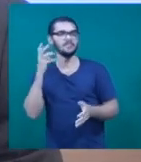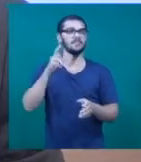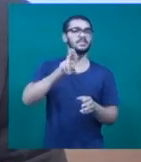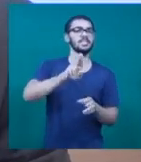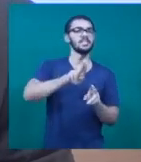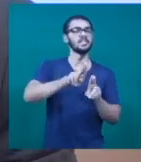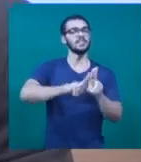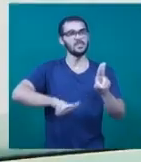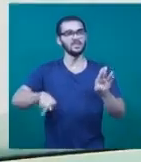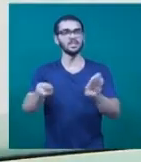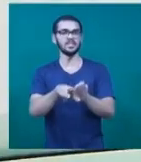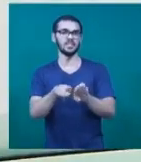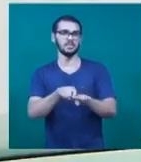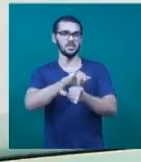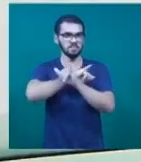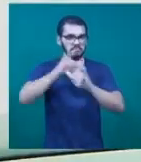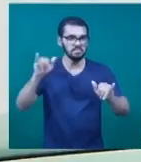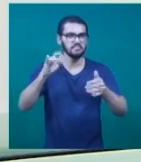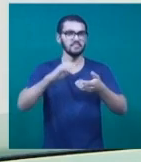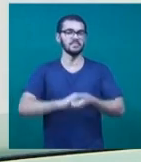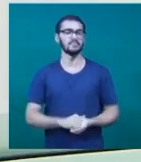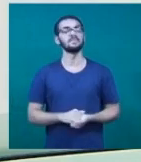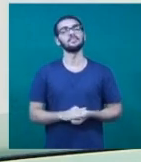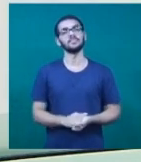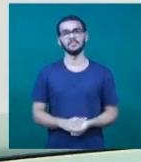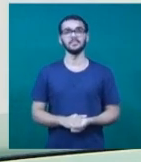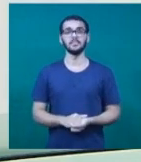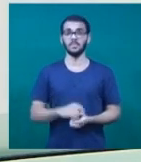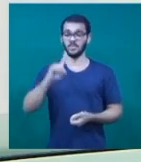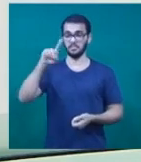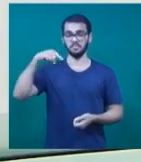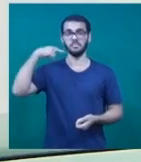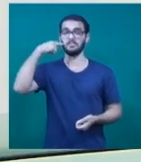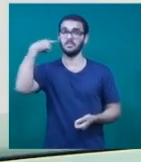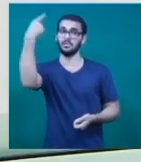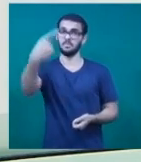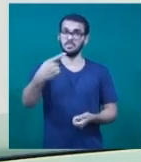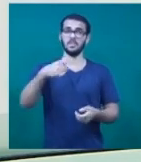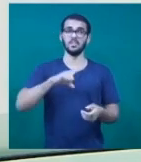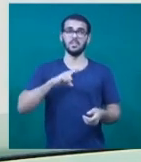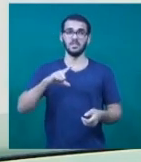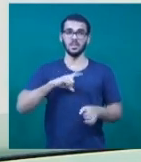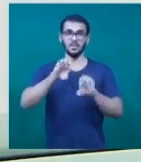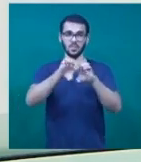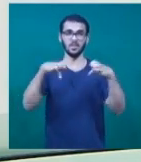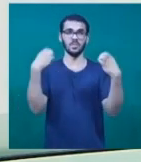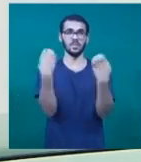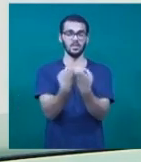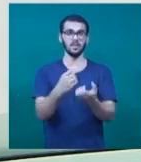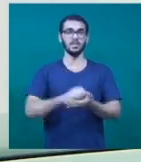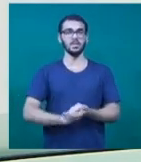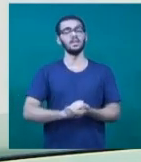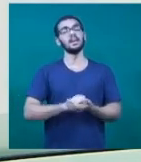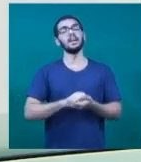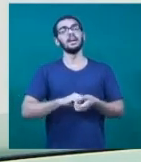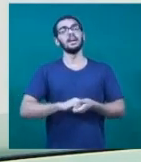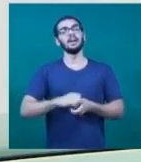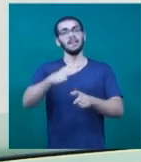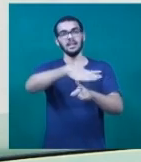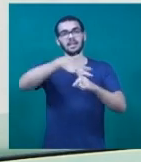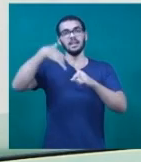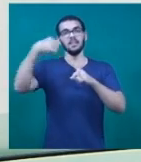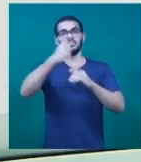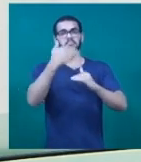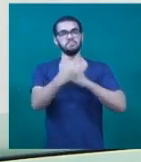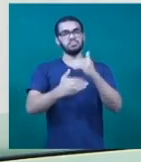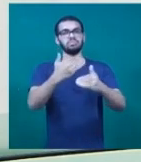diretoria de comunicação. Na próxima semana, Uberlândia recebe a primeira edição do evento A Sociedade Brasileira para o